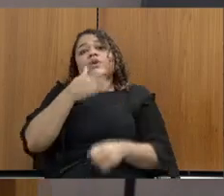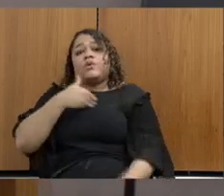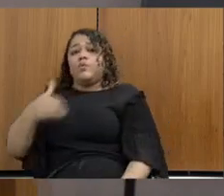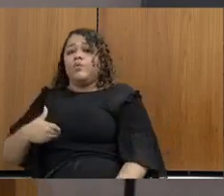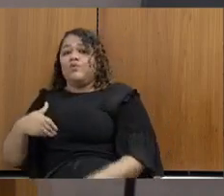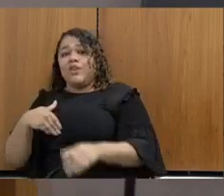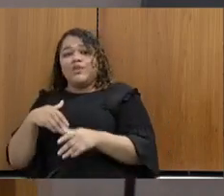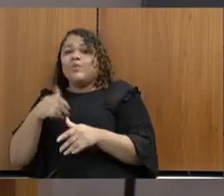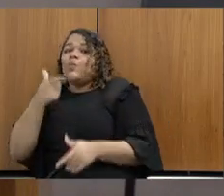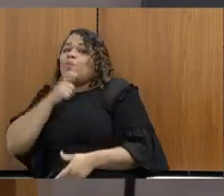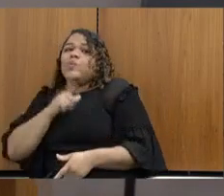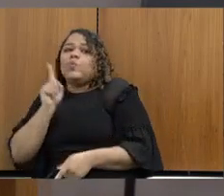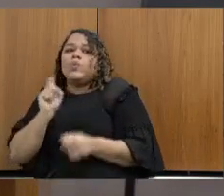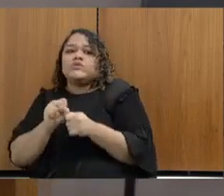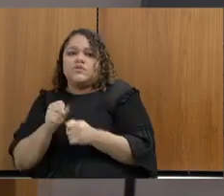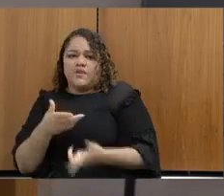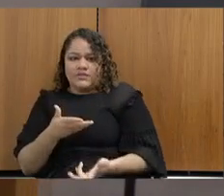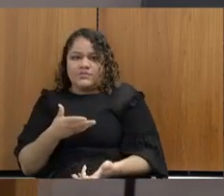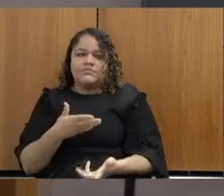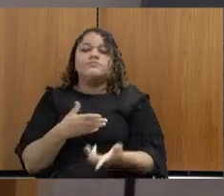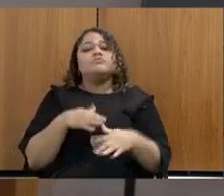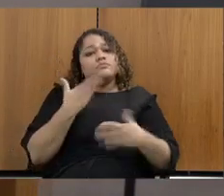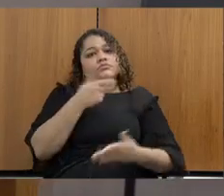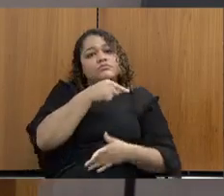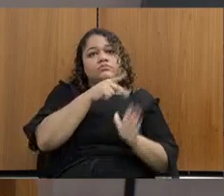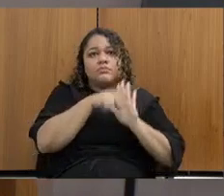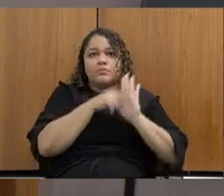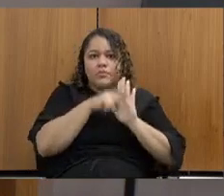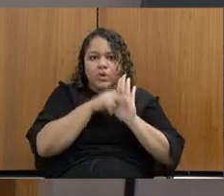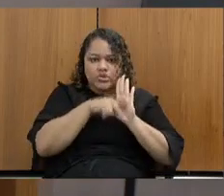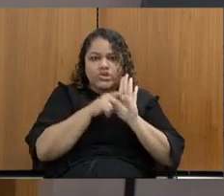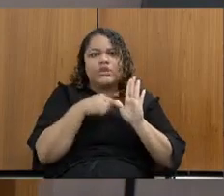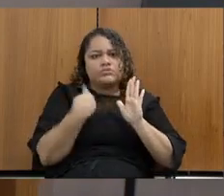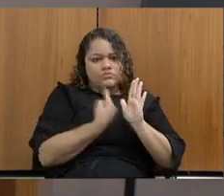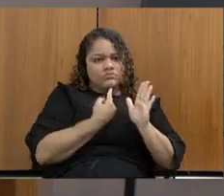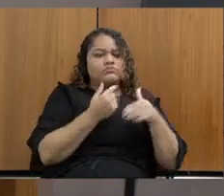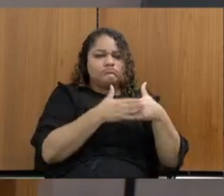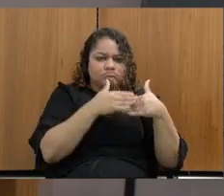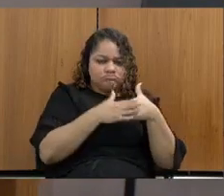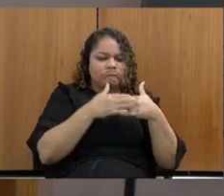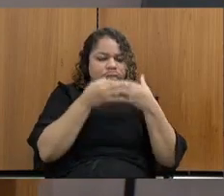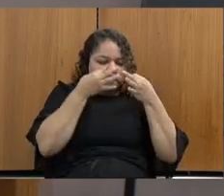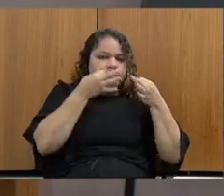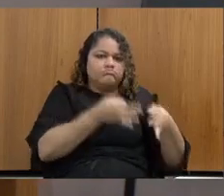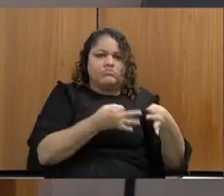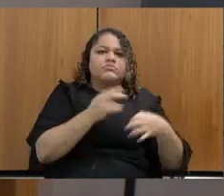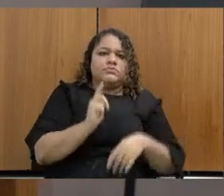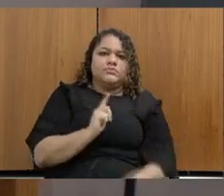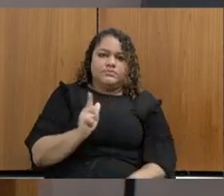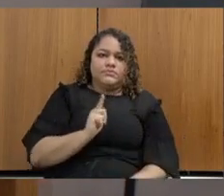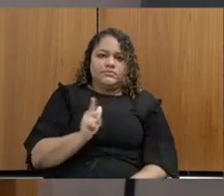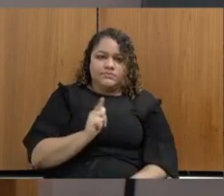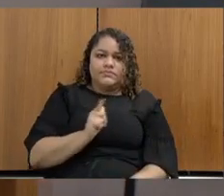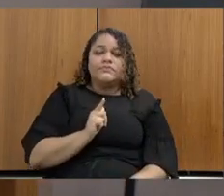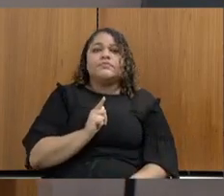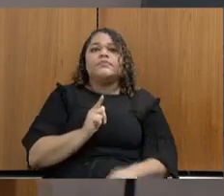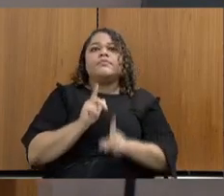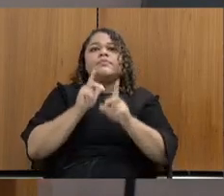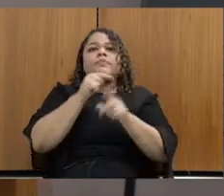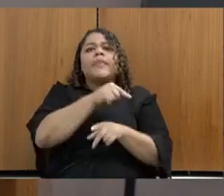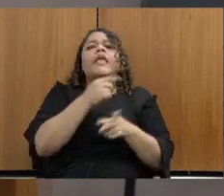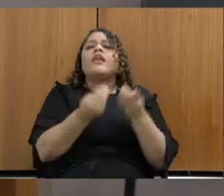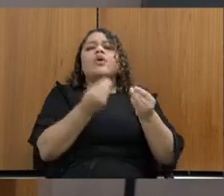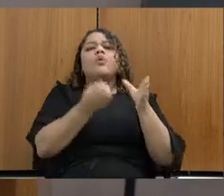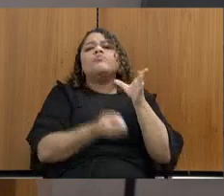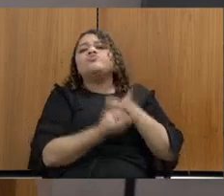fazer e não fez, só isso. Então é um projeto que tem o nosso carinho, tem a nossa atenção. Como eu falei no começo aqui, quando surgiu a APAC,